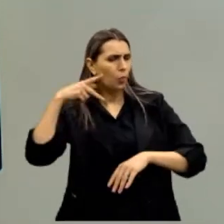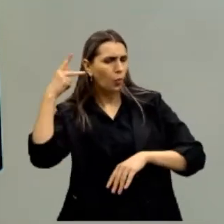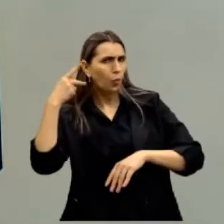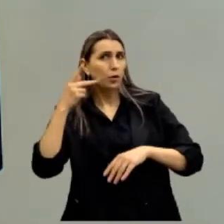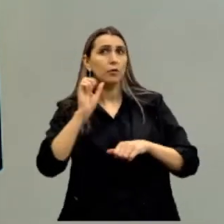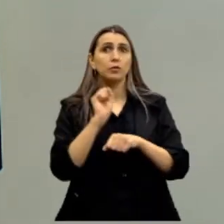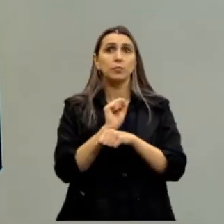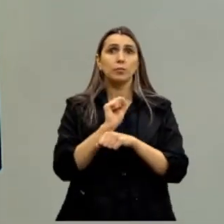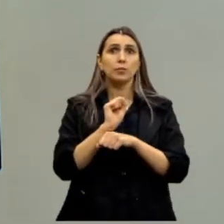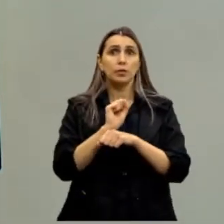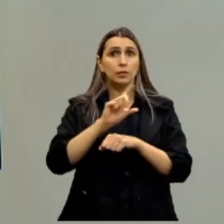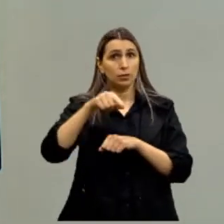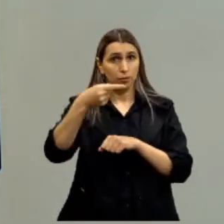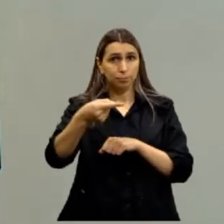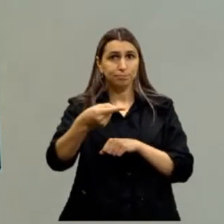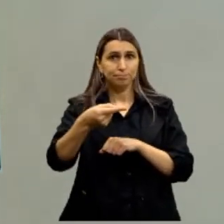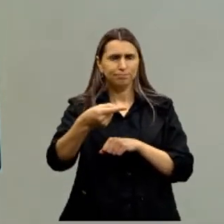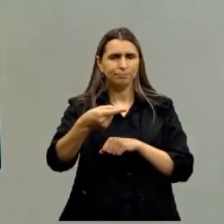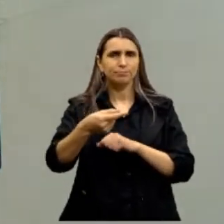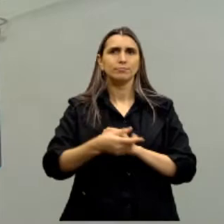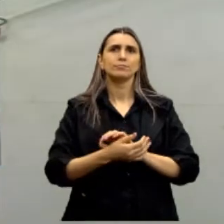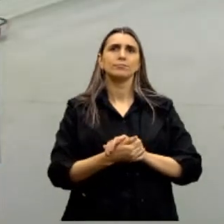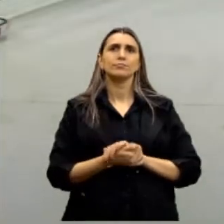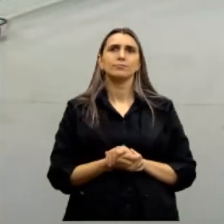e eu aguardo vocês, na sequência.